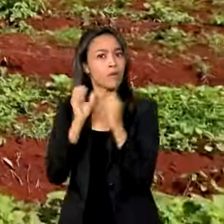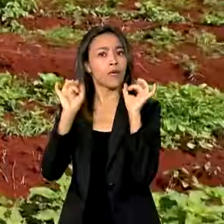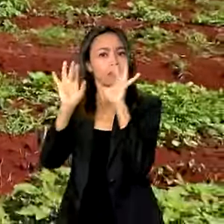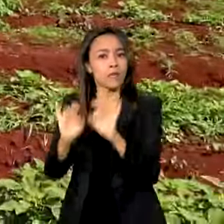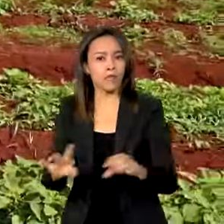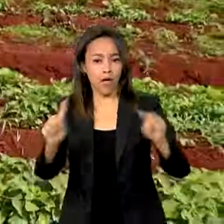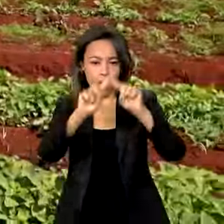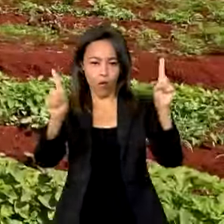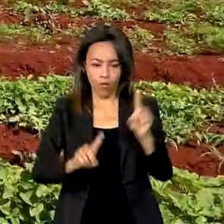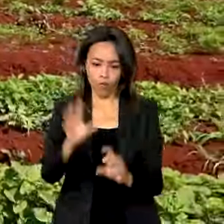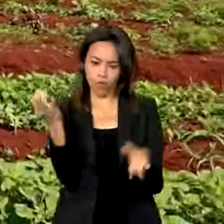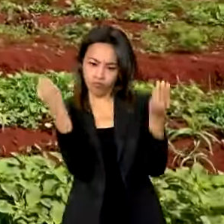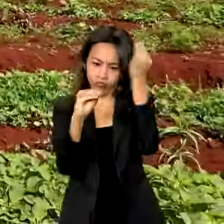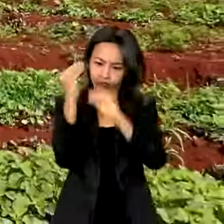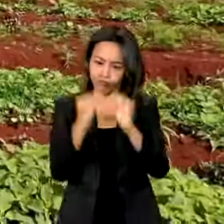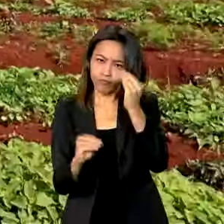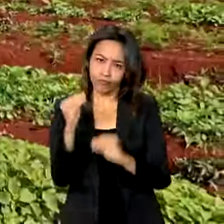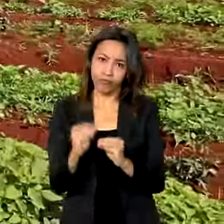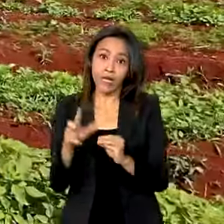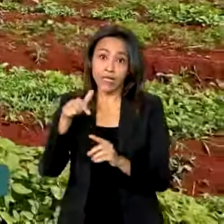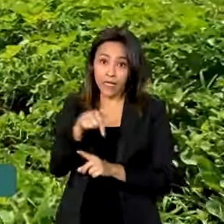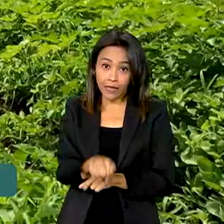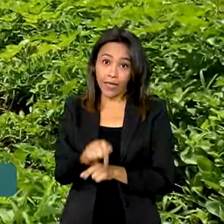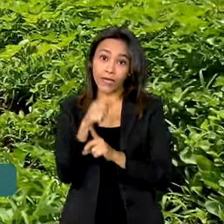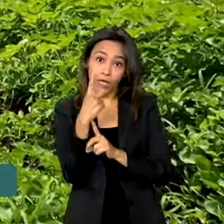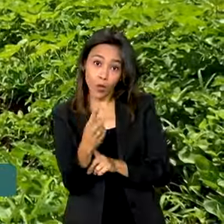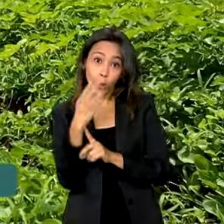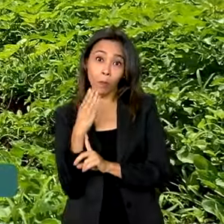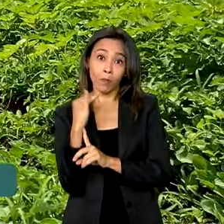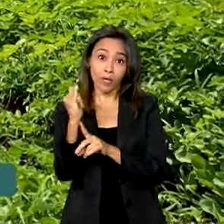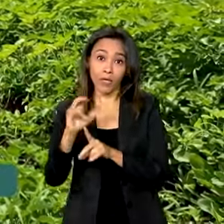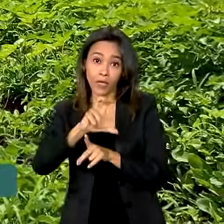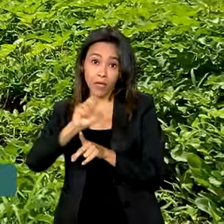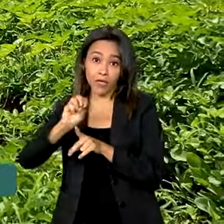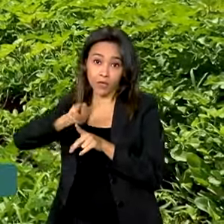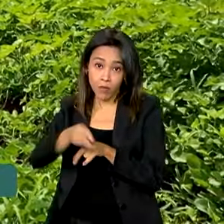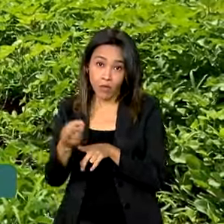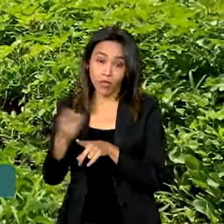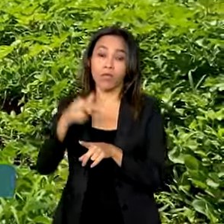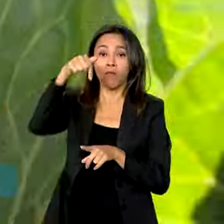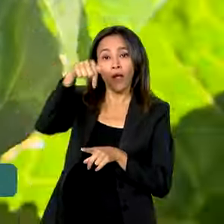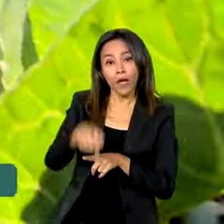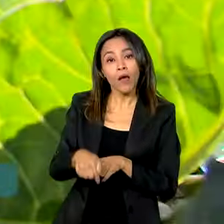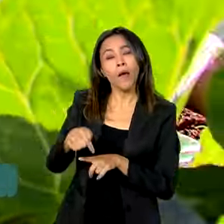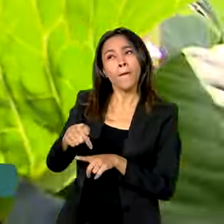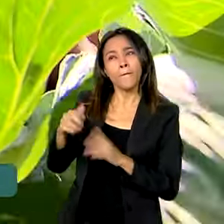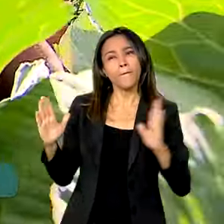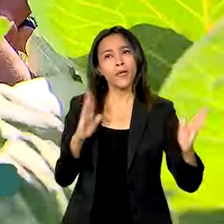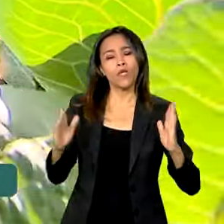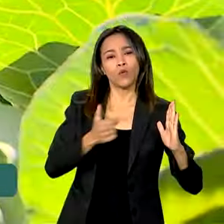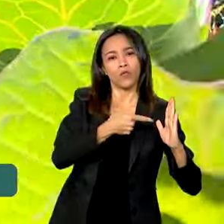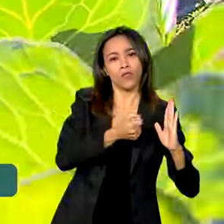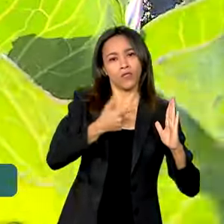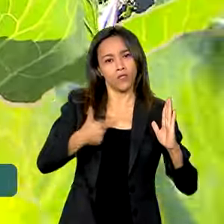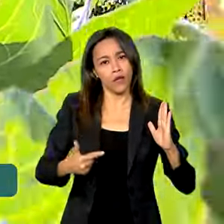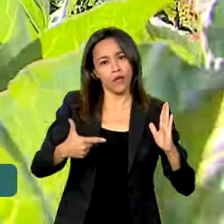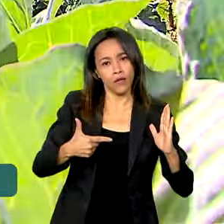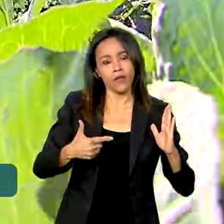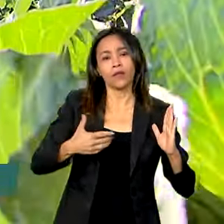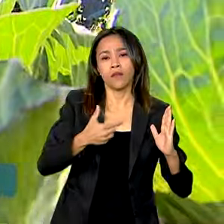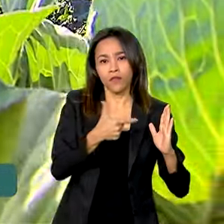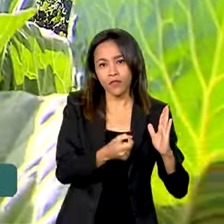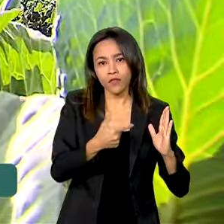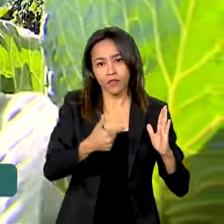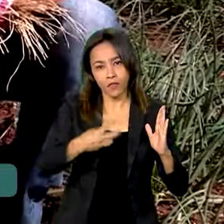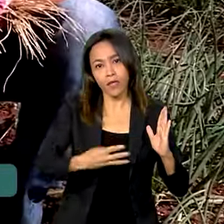disponibilizados mais de 71 bilhões e meio de reais para o período 2023-2024. Além de ser